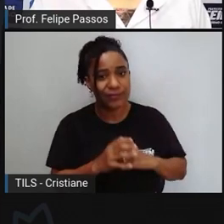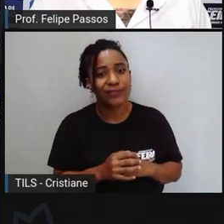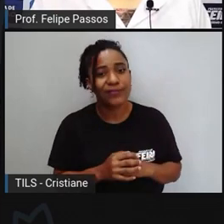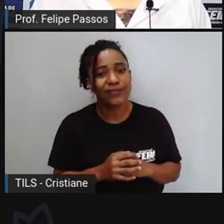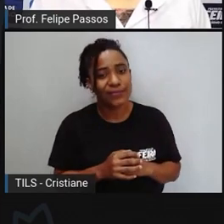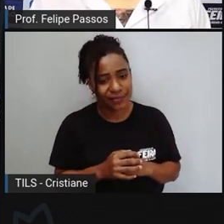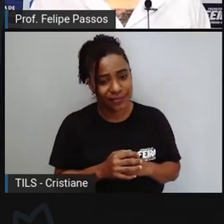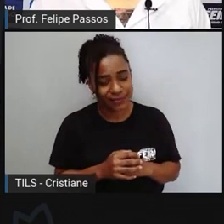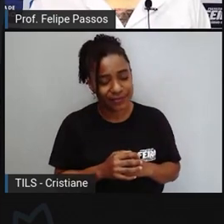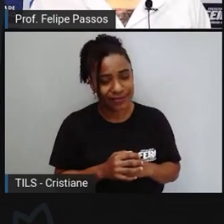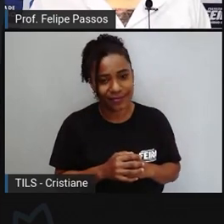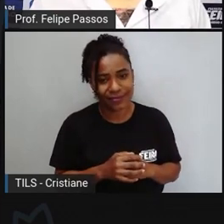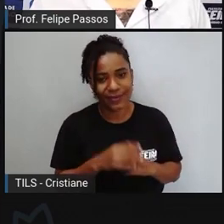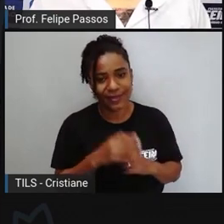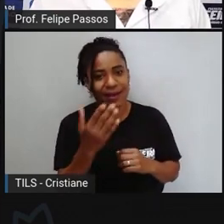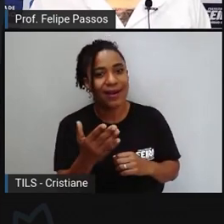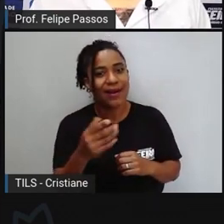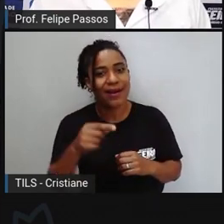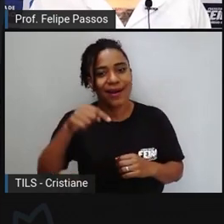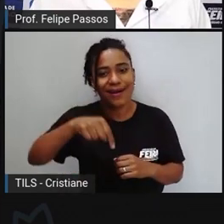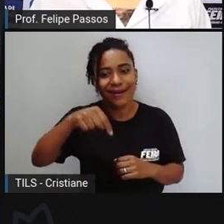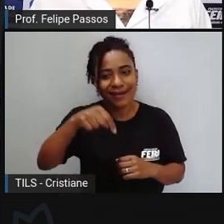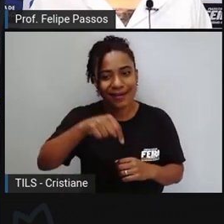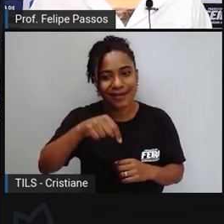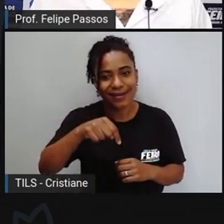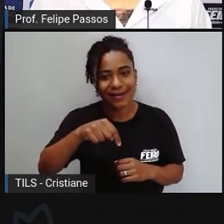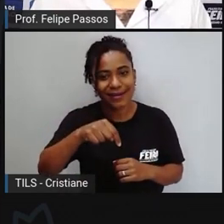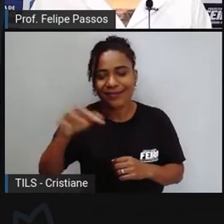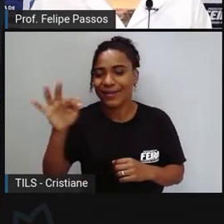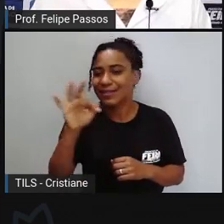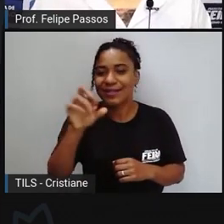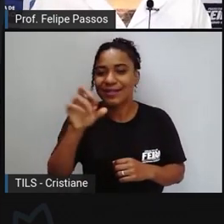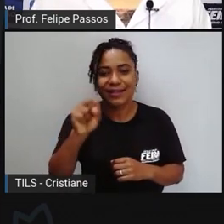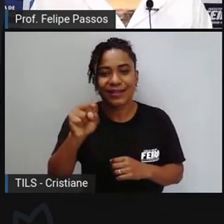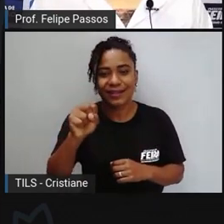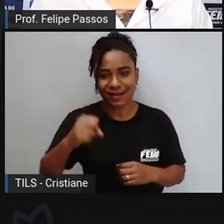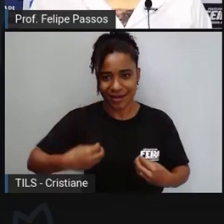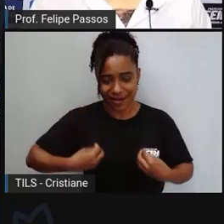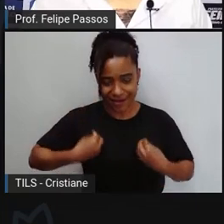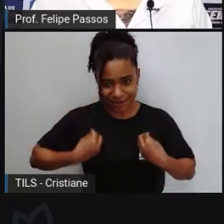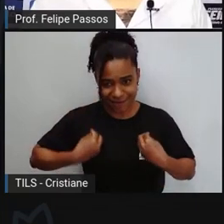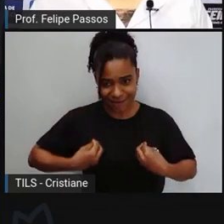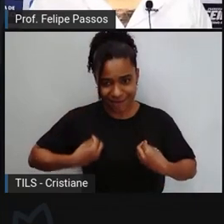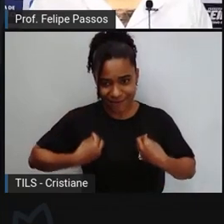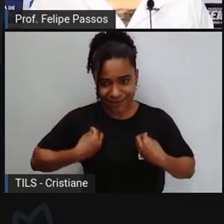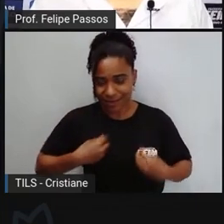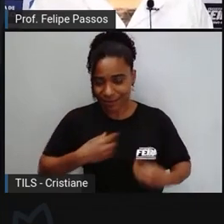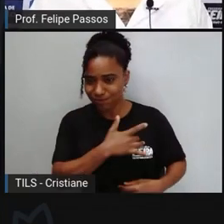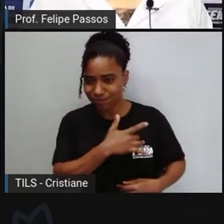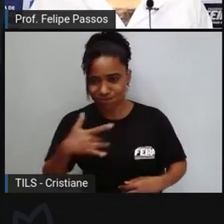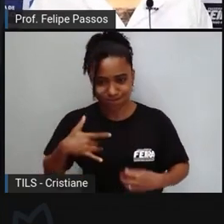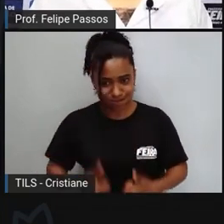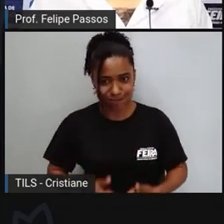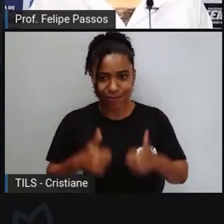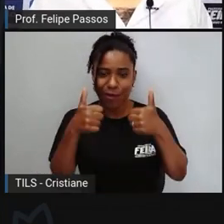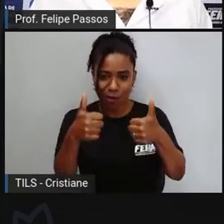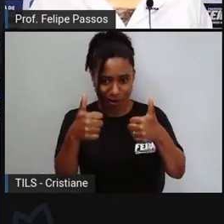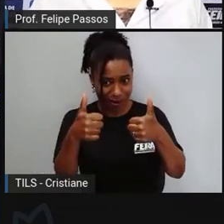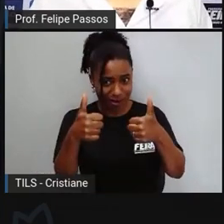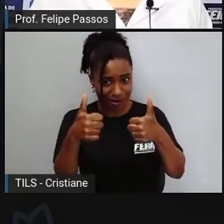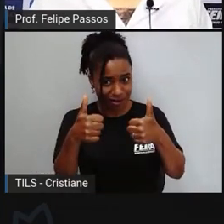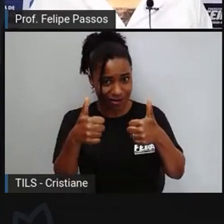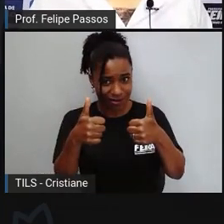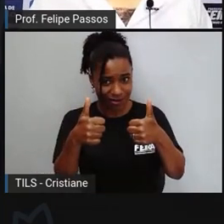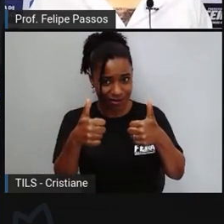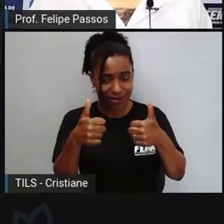qualidade de vida nesta cidade para que eu não coloque aqui a